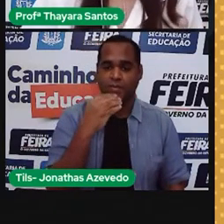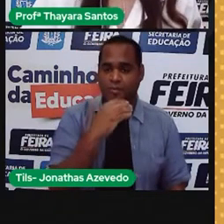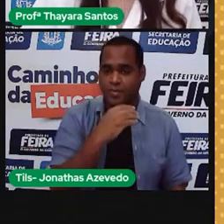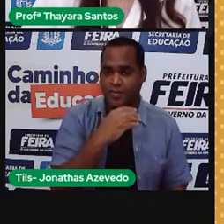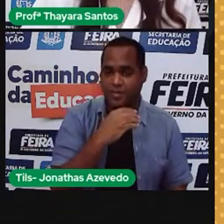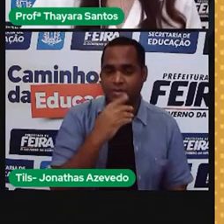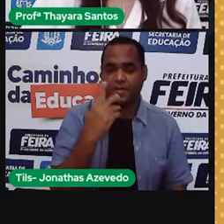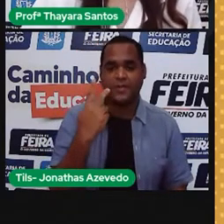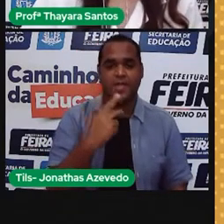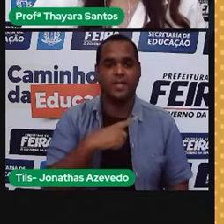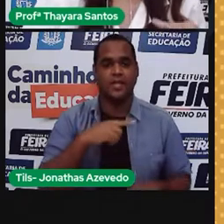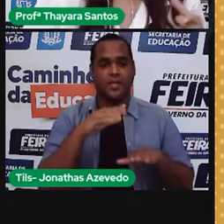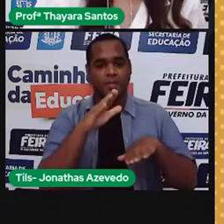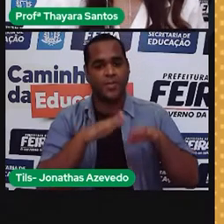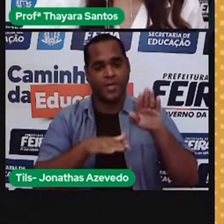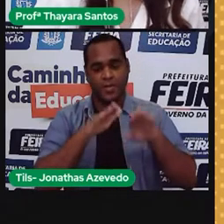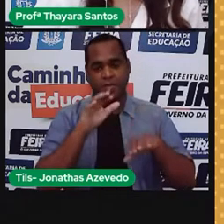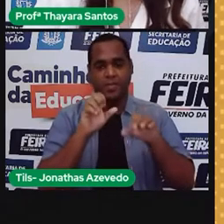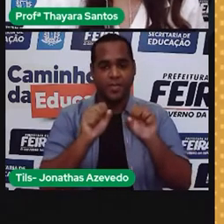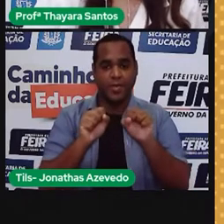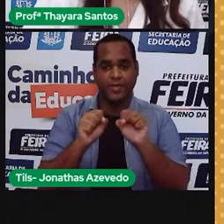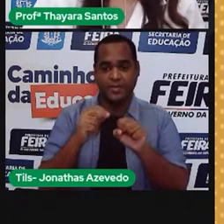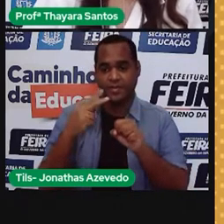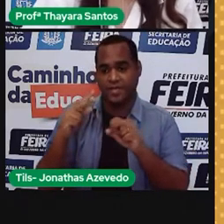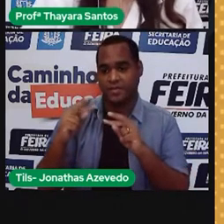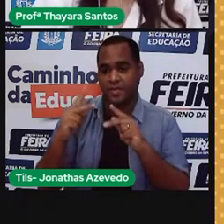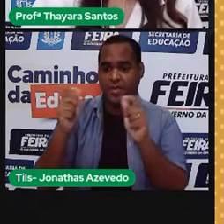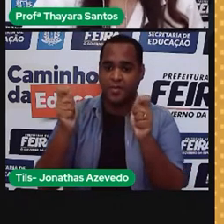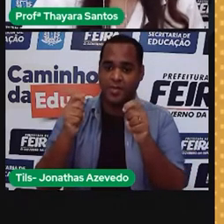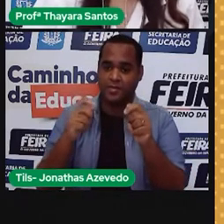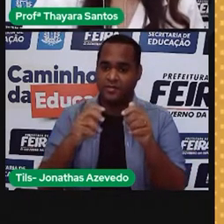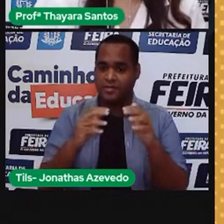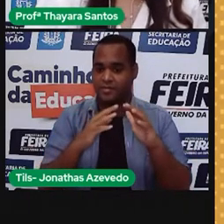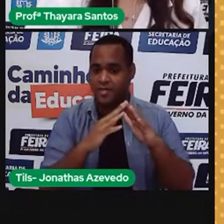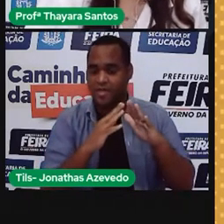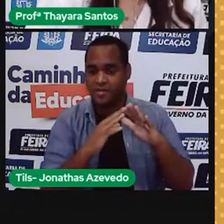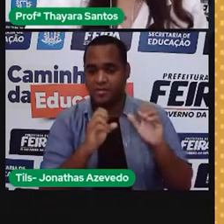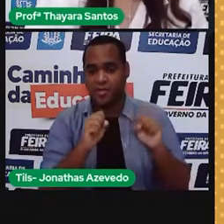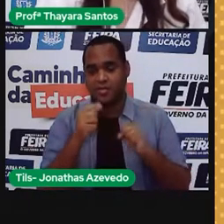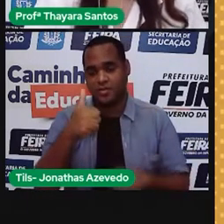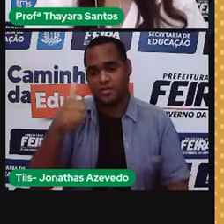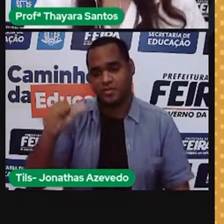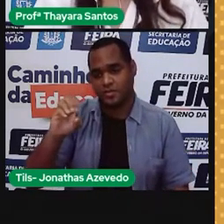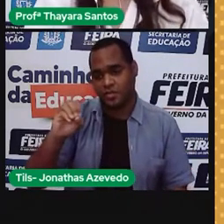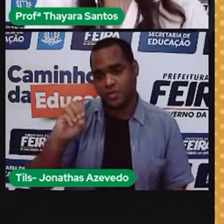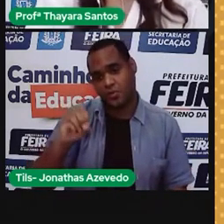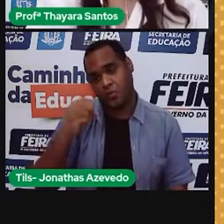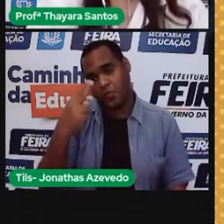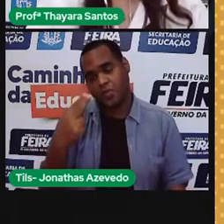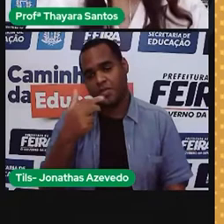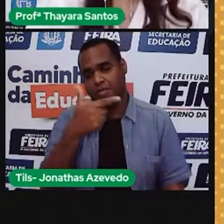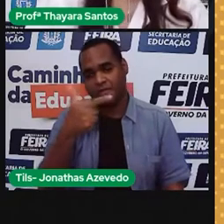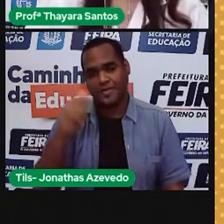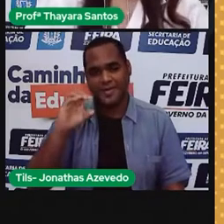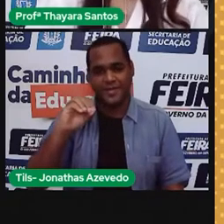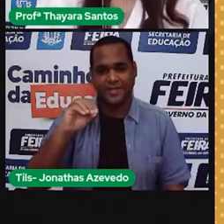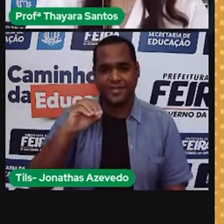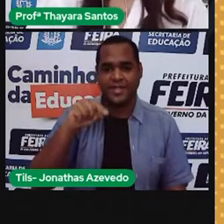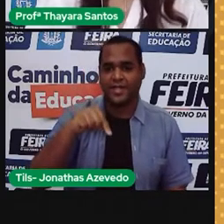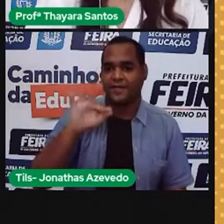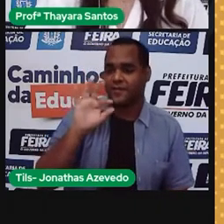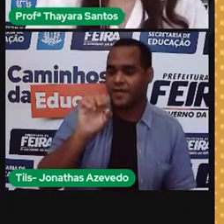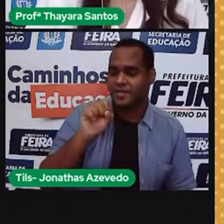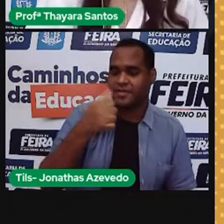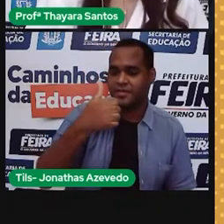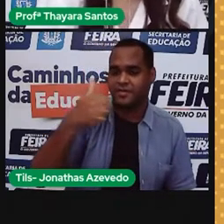muito, né? Depende da voltagem daquele lugar que você está. Tem lugares que a voltagem é 110, tem lugares que a voltagem é 220. Aqui em Feira de